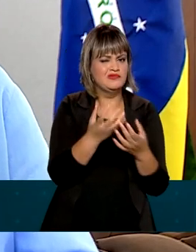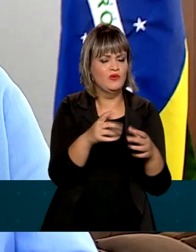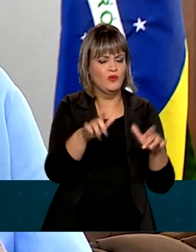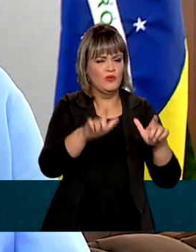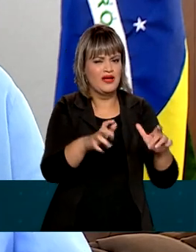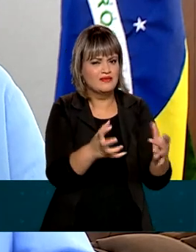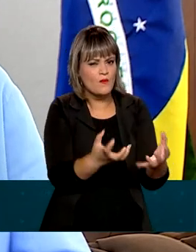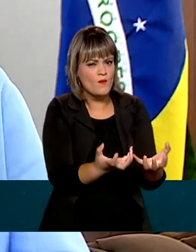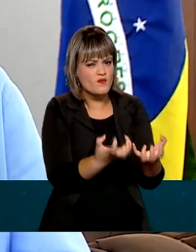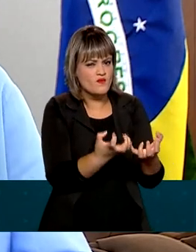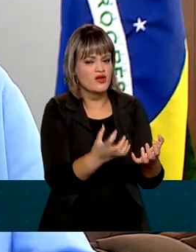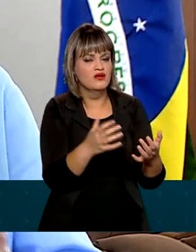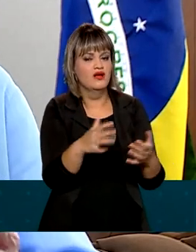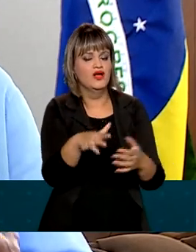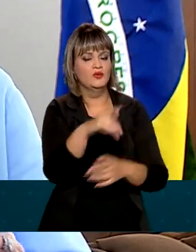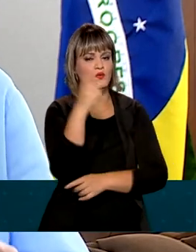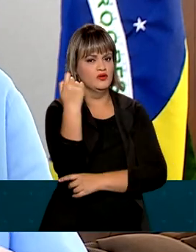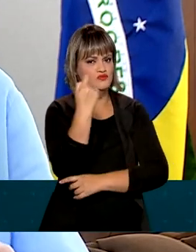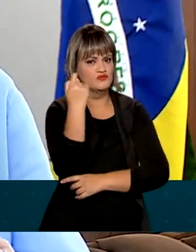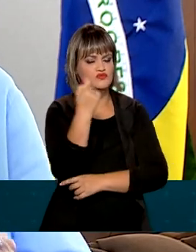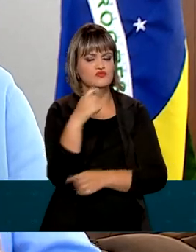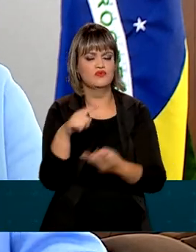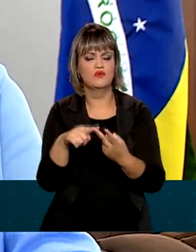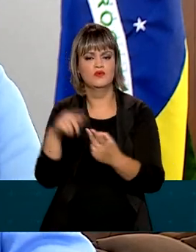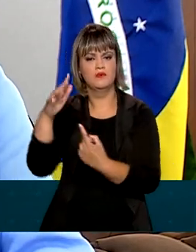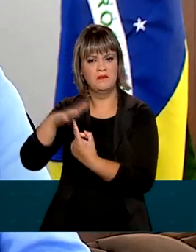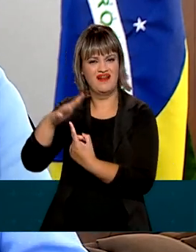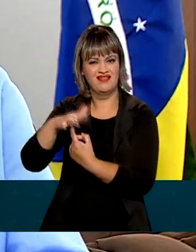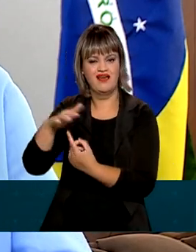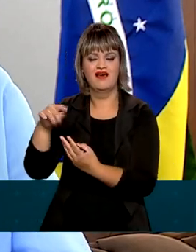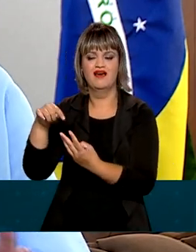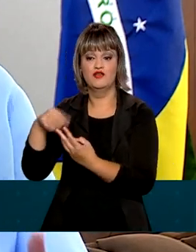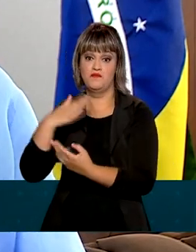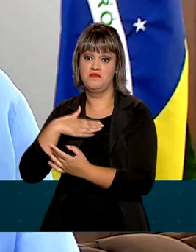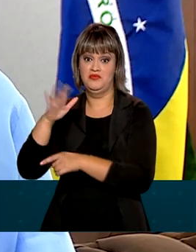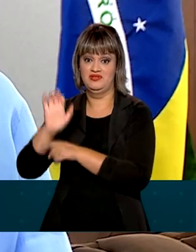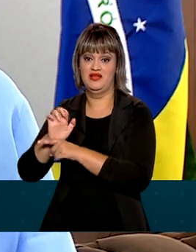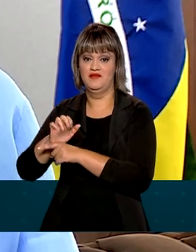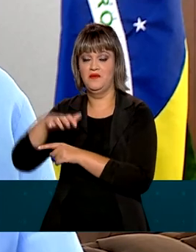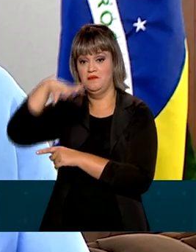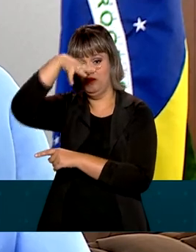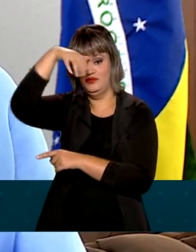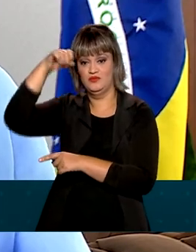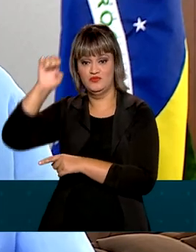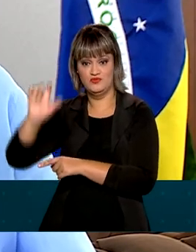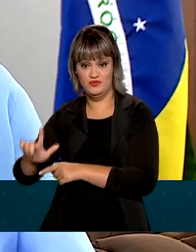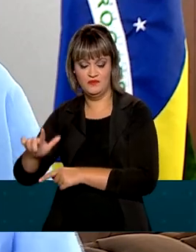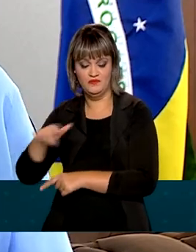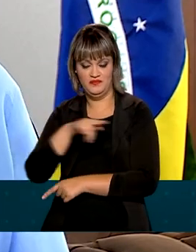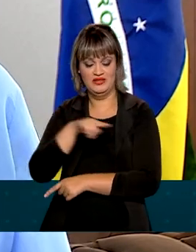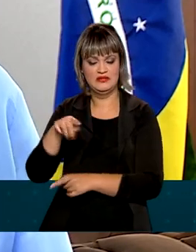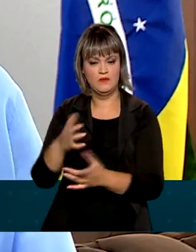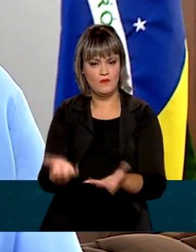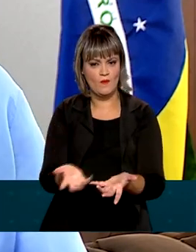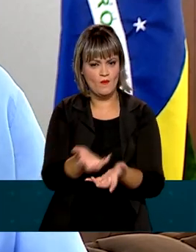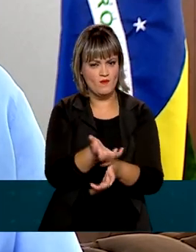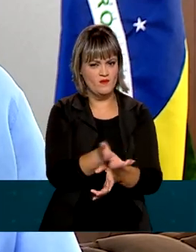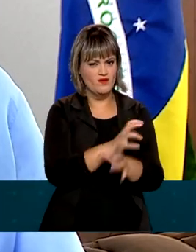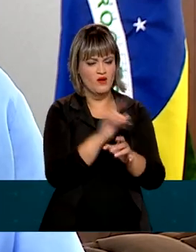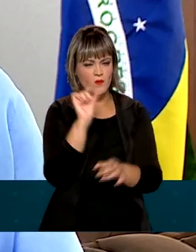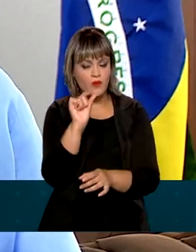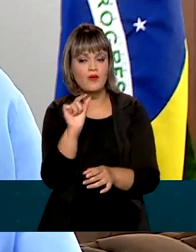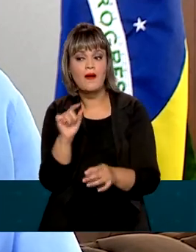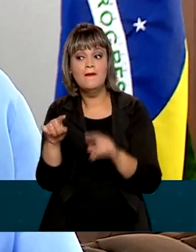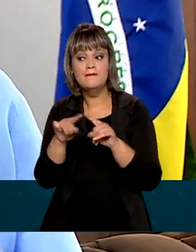é muito pontual no Rio Grande do Sul, no Paraná um pouco e no meu estado, no Mato Grosso do Sul, mas no resto do Brasil